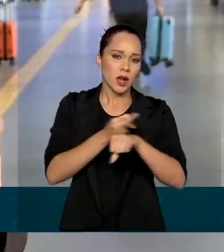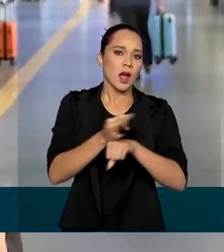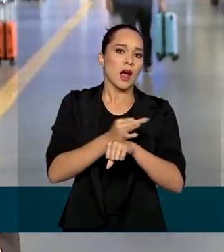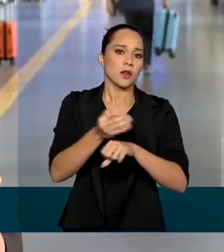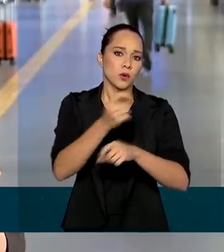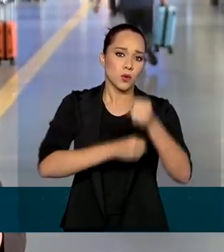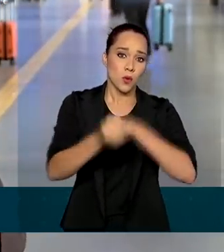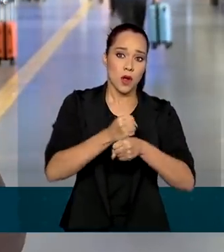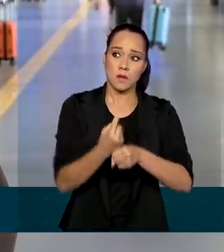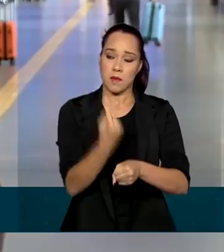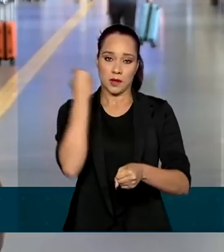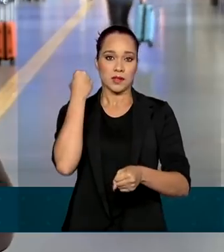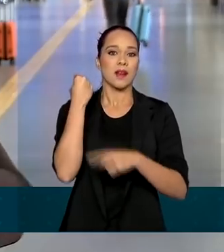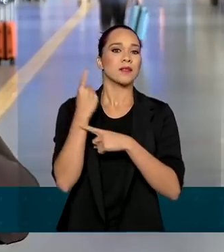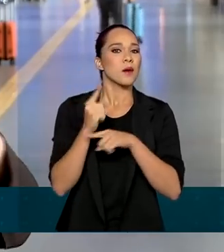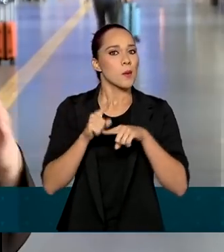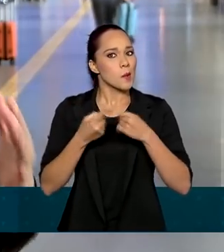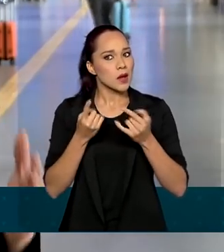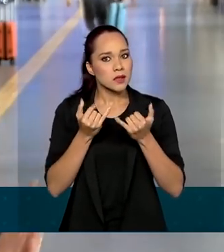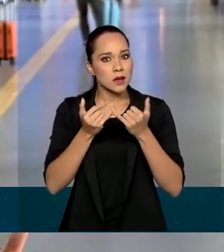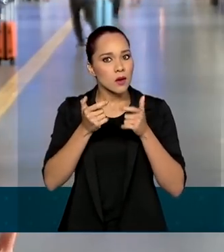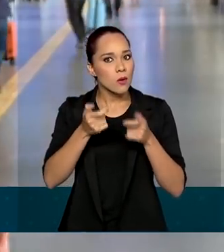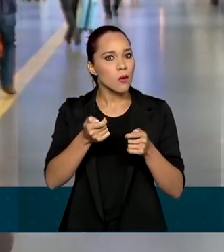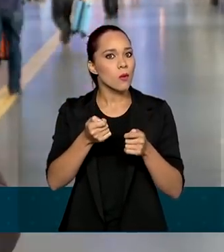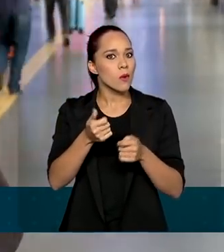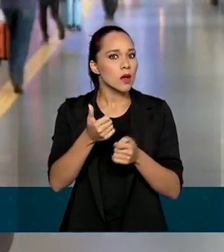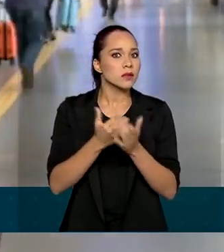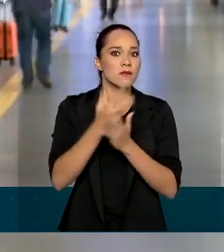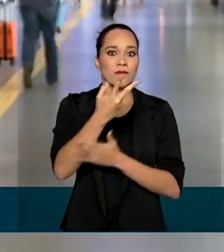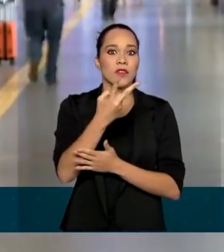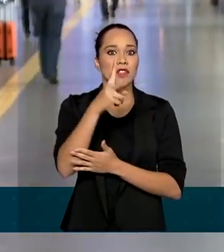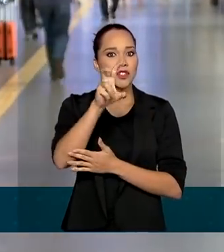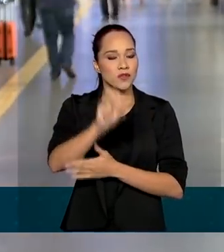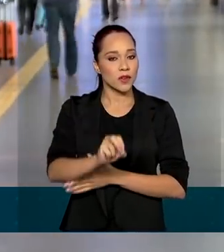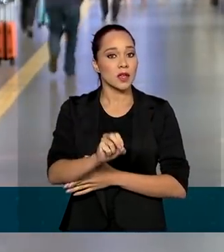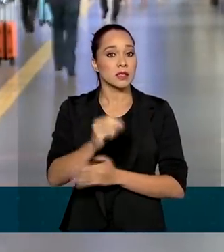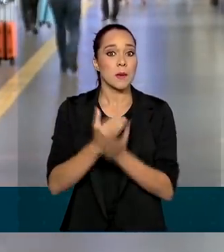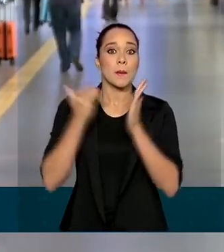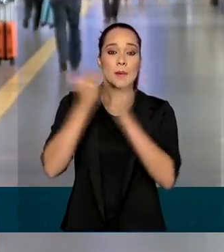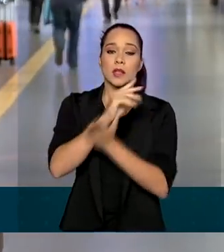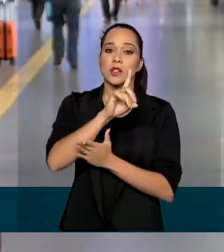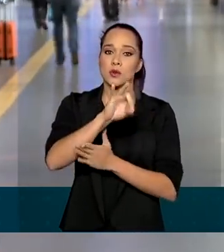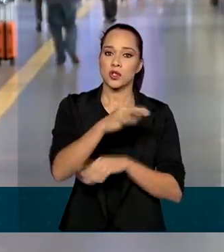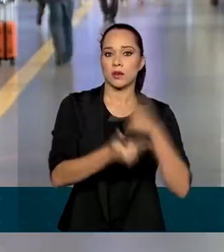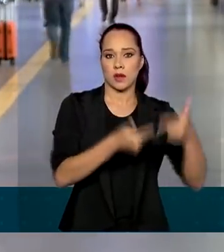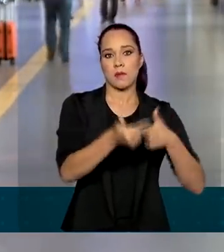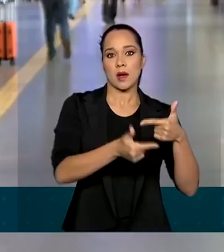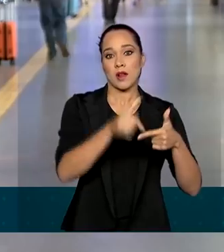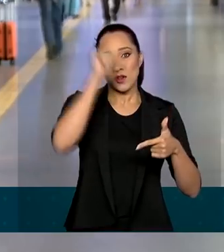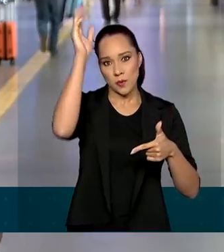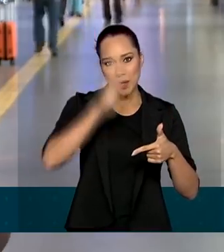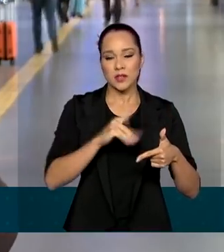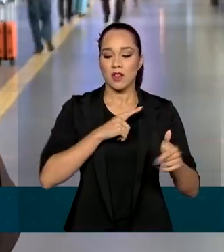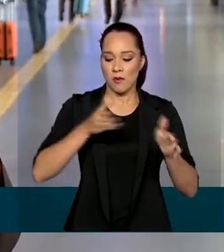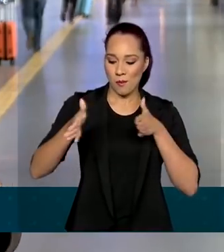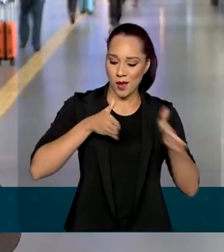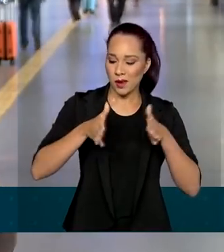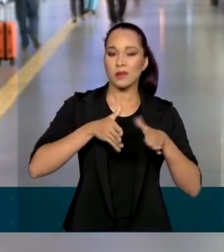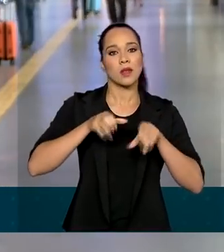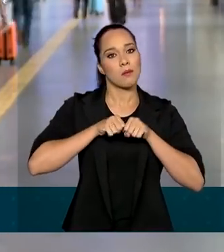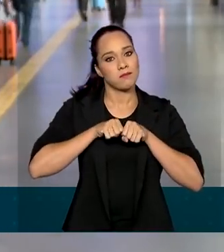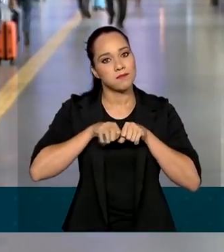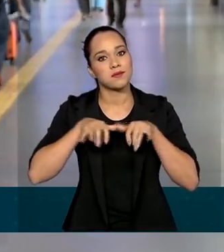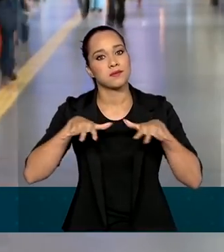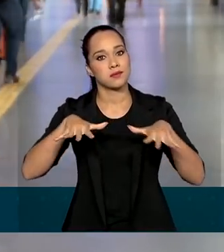finados do ano passado. Mas é quase 20 vezes maior do que no feriado do dia do trabalhador, quando o Brasil enfrentava o auge da